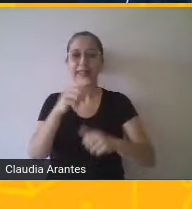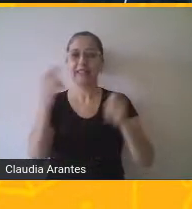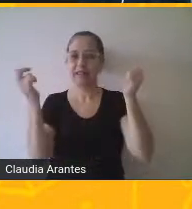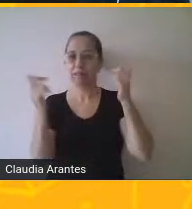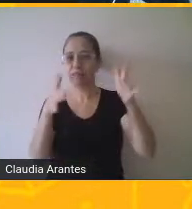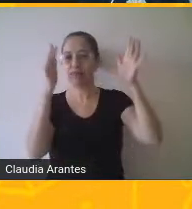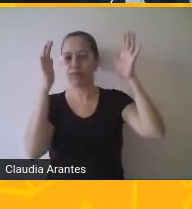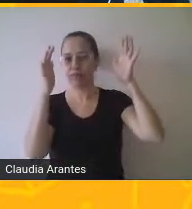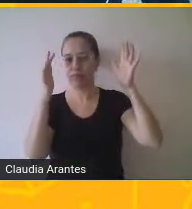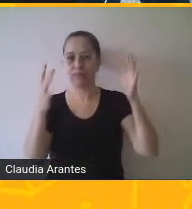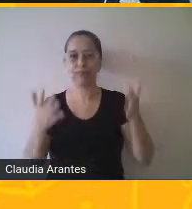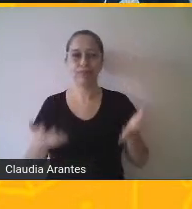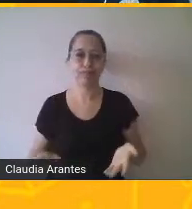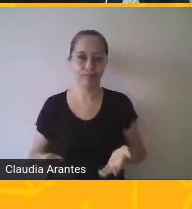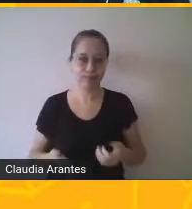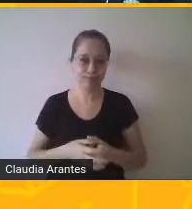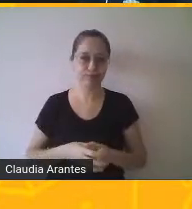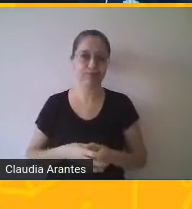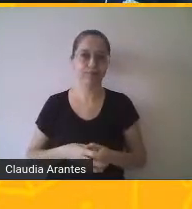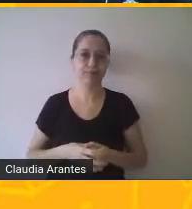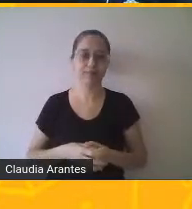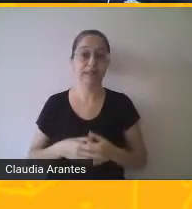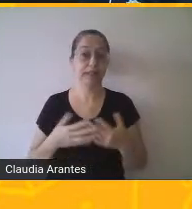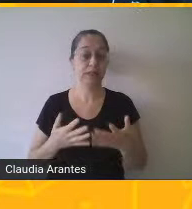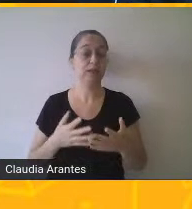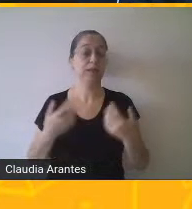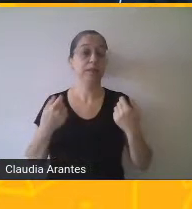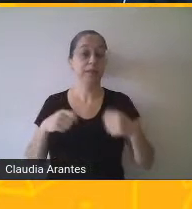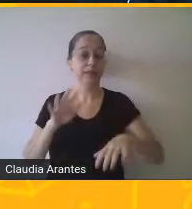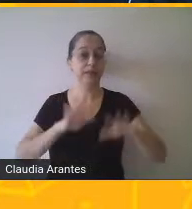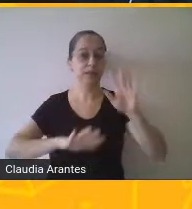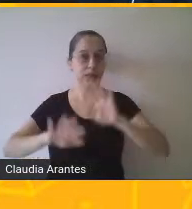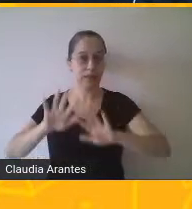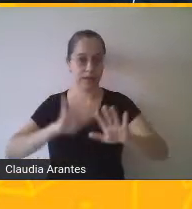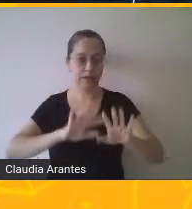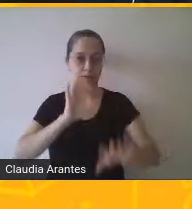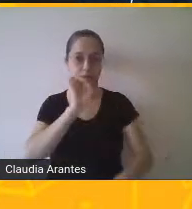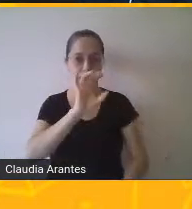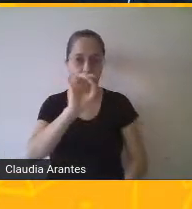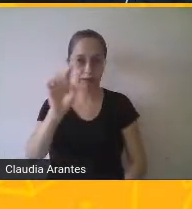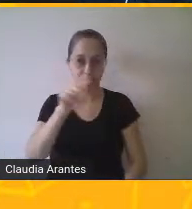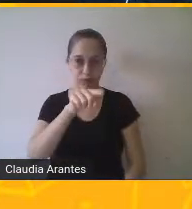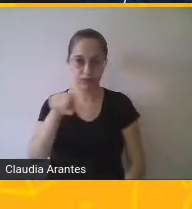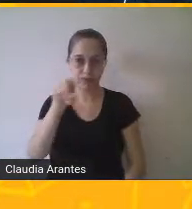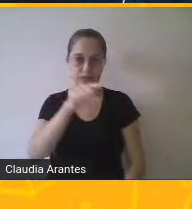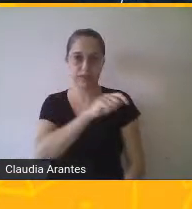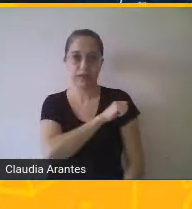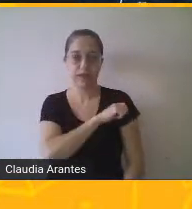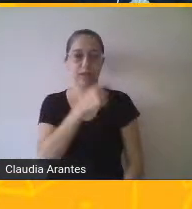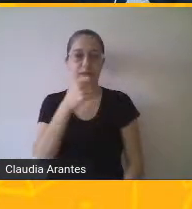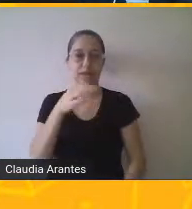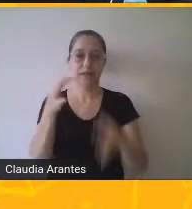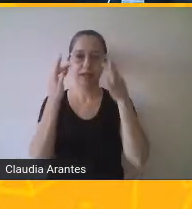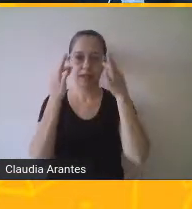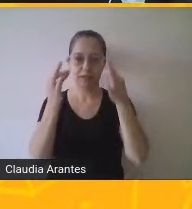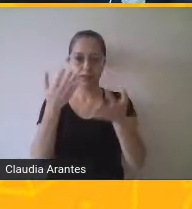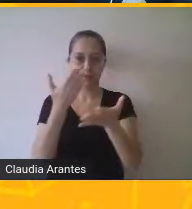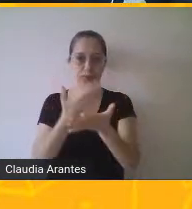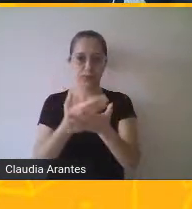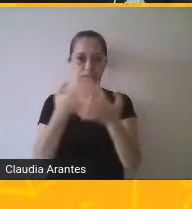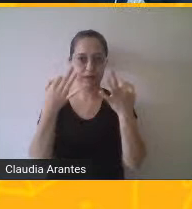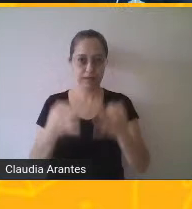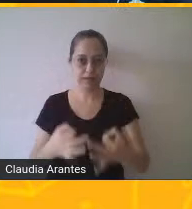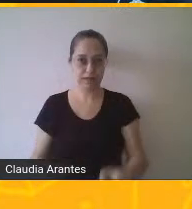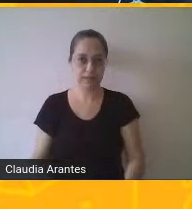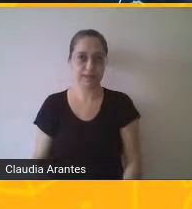e errar uma questão de baixa complexidade, viu? E o próximo, vamos lá. Professor.